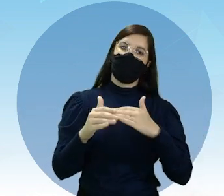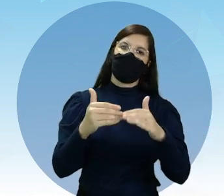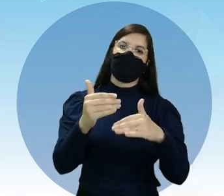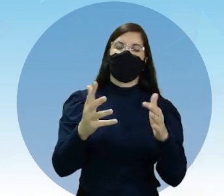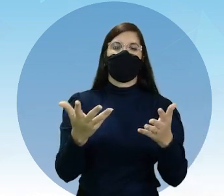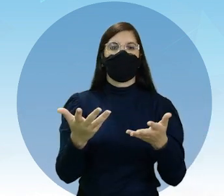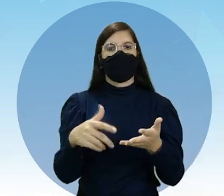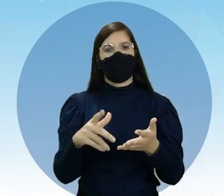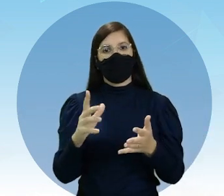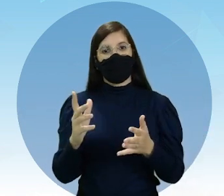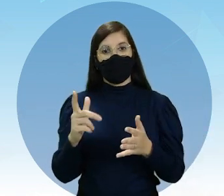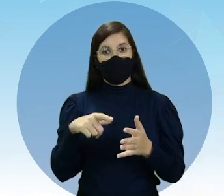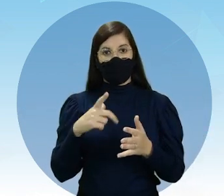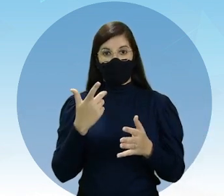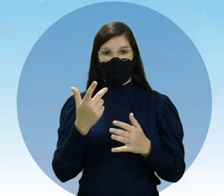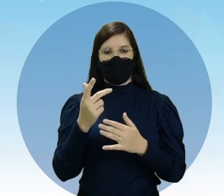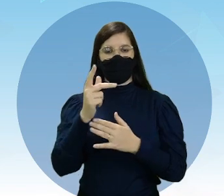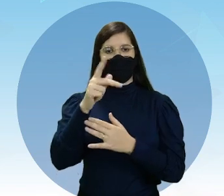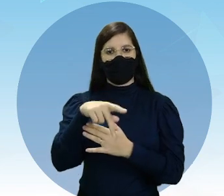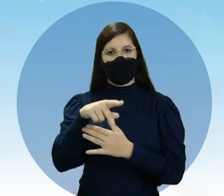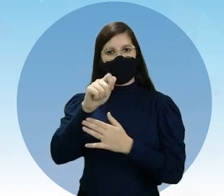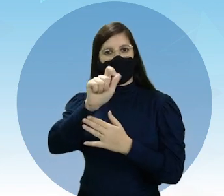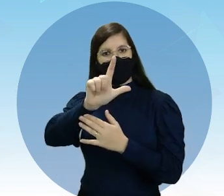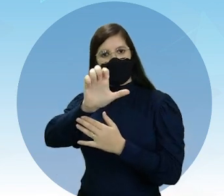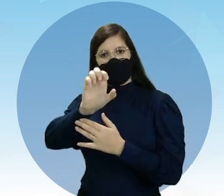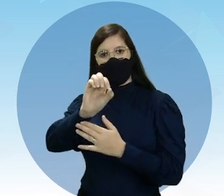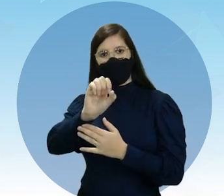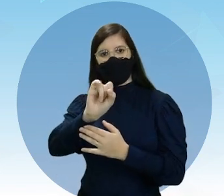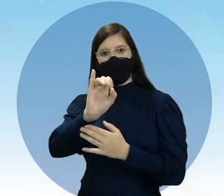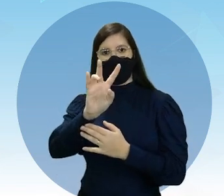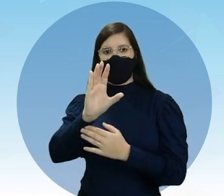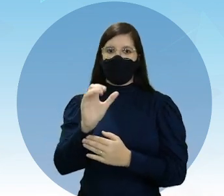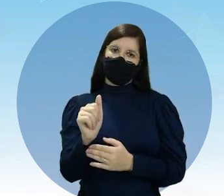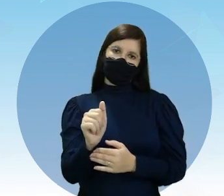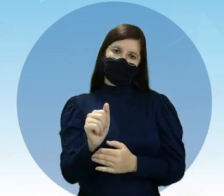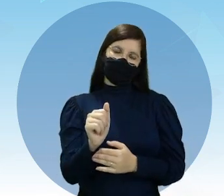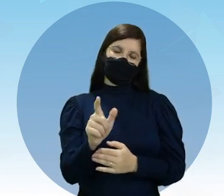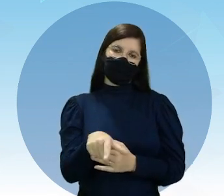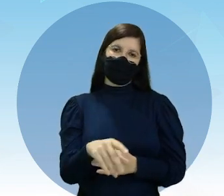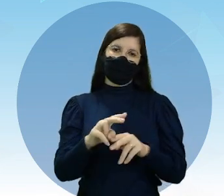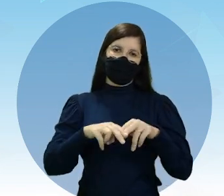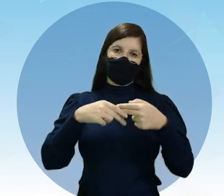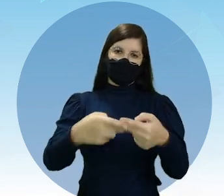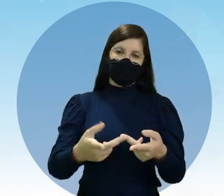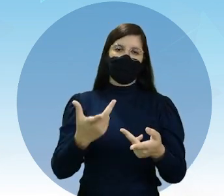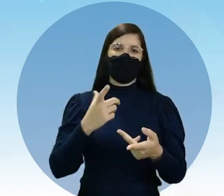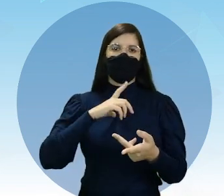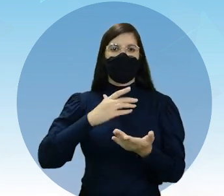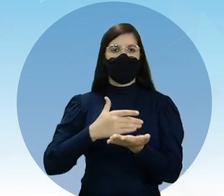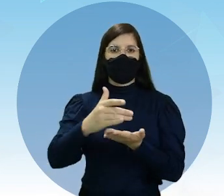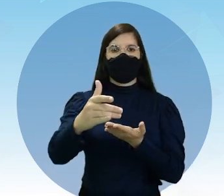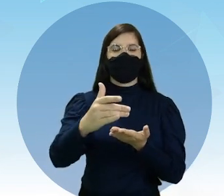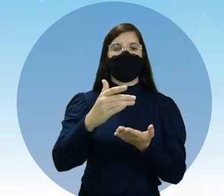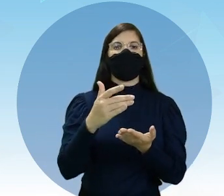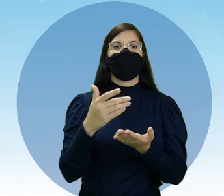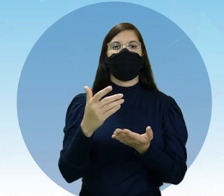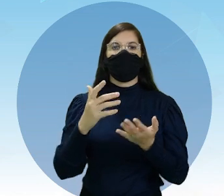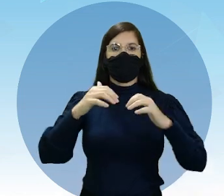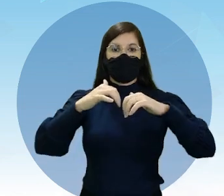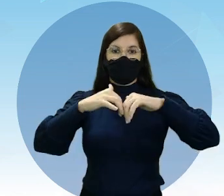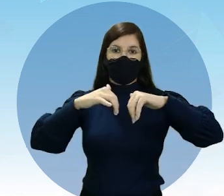era a Era Paleozoica. Isso aí aconteceu quando teve início a sua